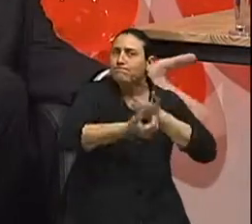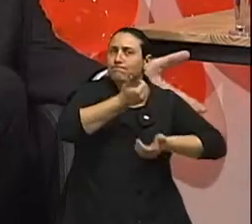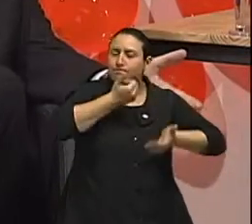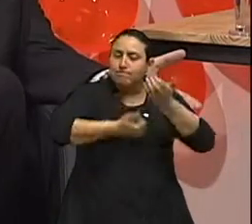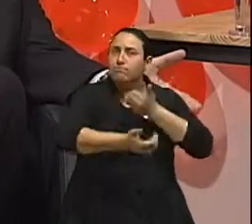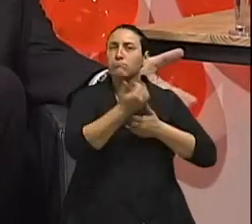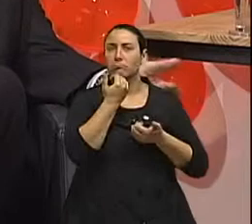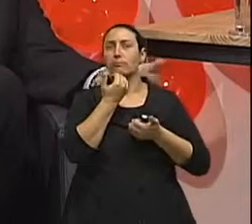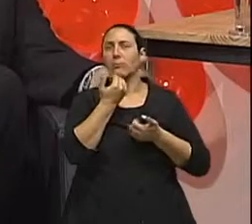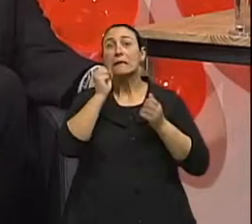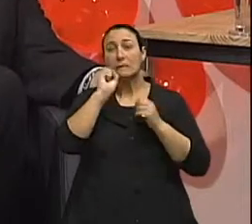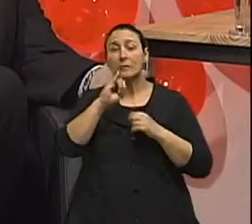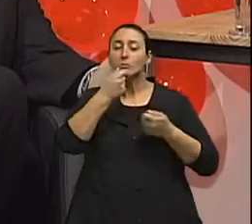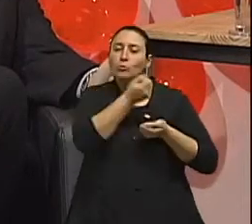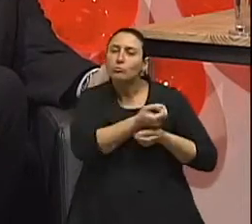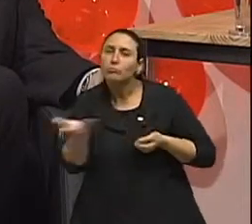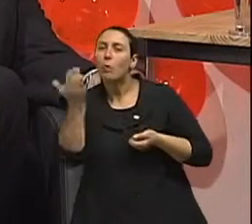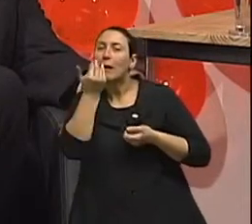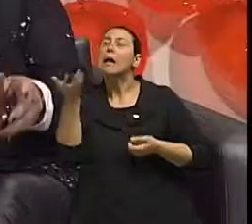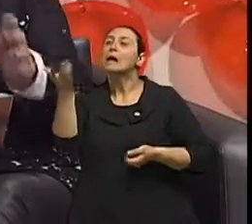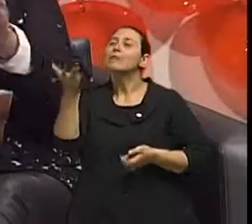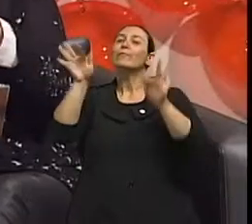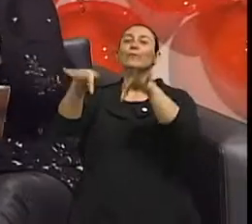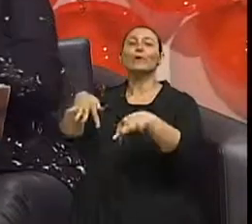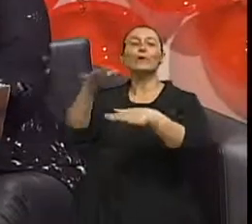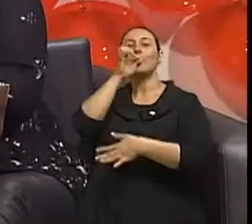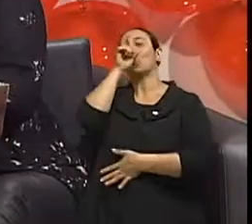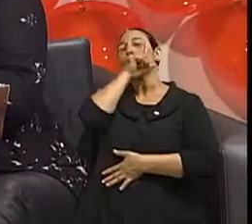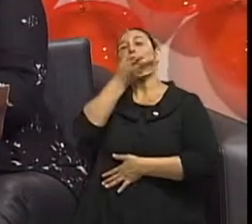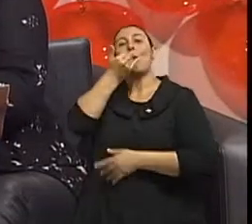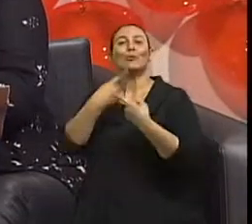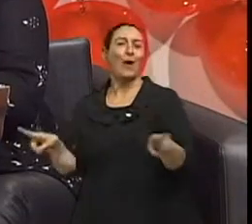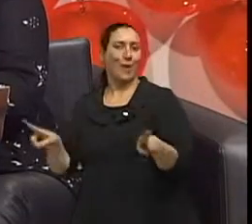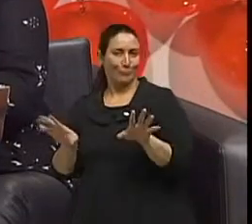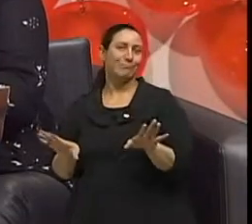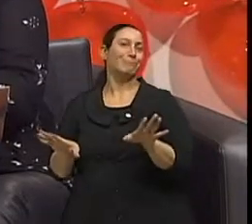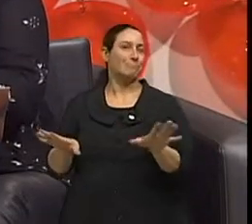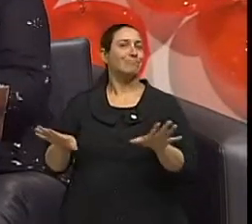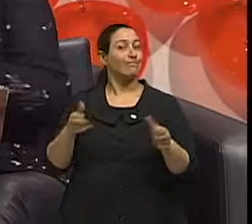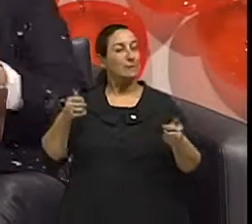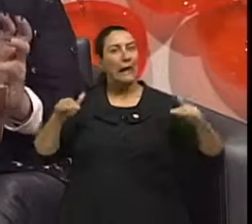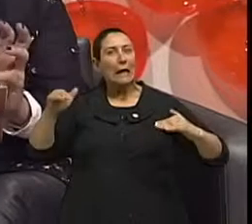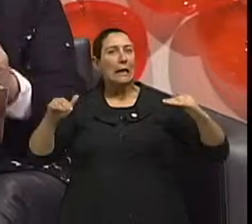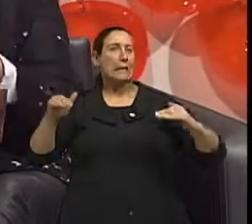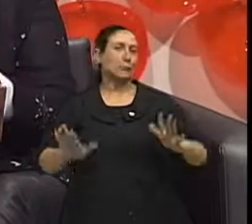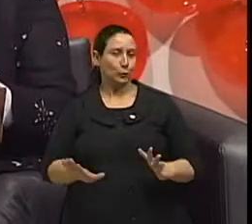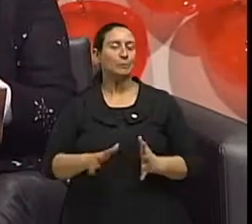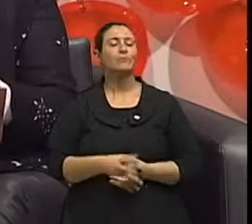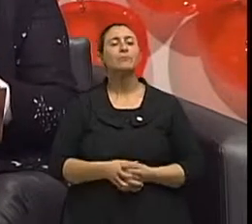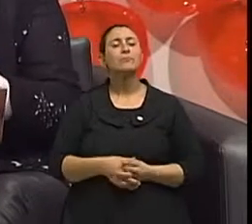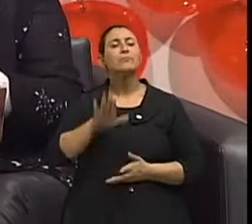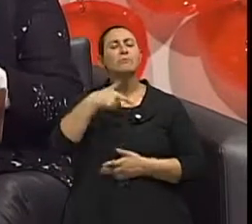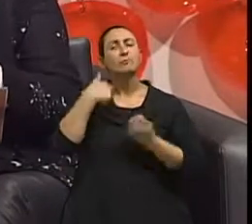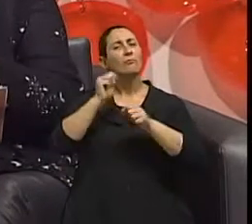comer churrasco no fim de semana. Certo, certo. Essa que é a mensagem. Doutor, voltando então ao câncer de pulmão, acho que nós temos que esclarecer